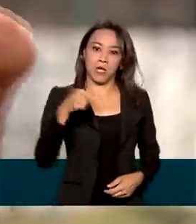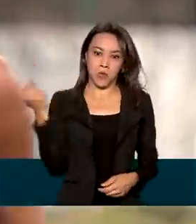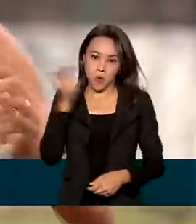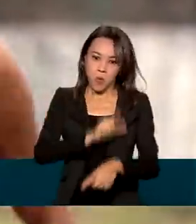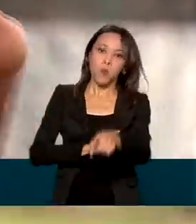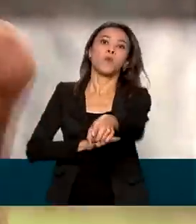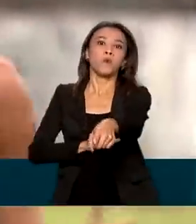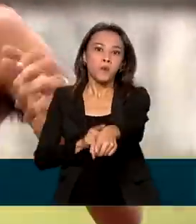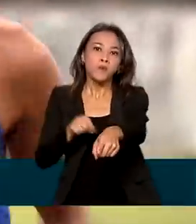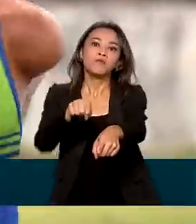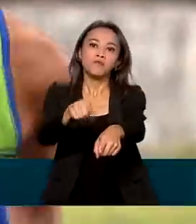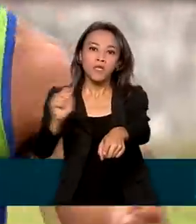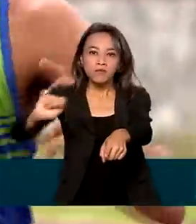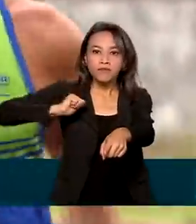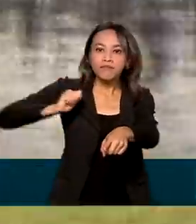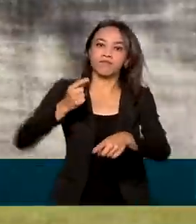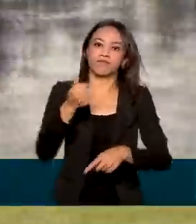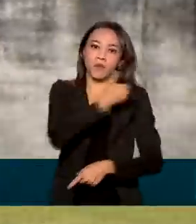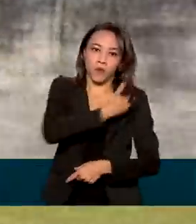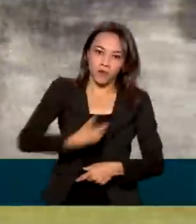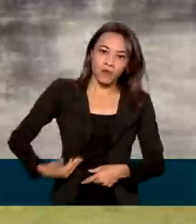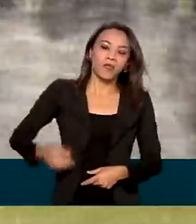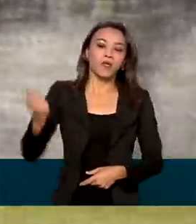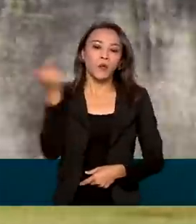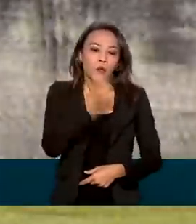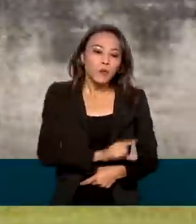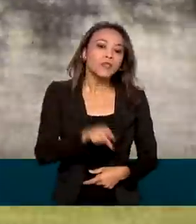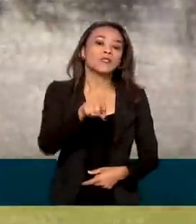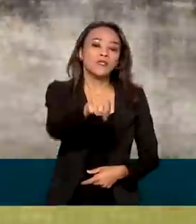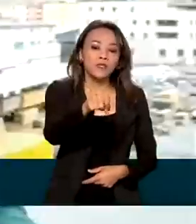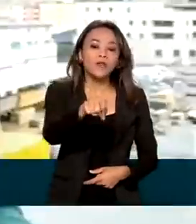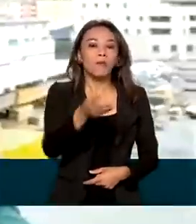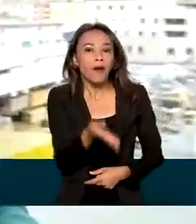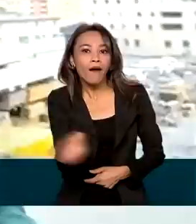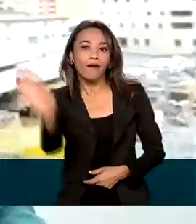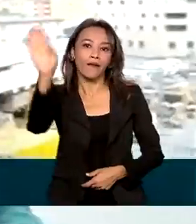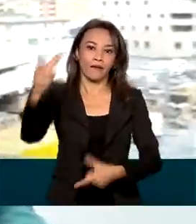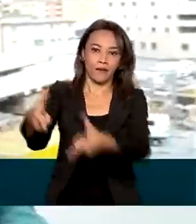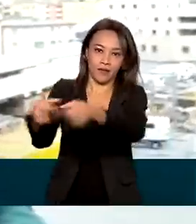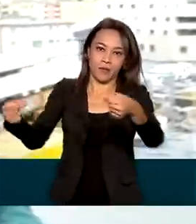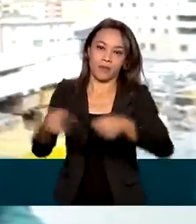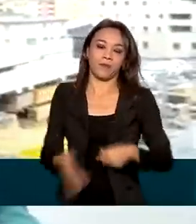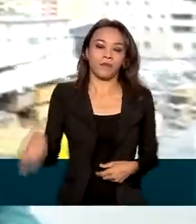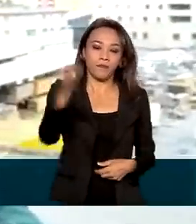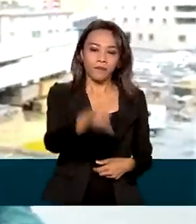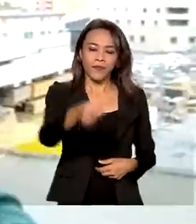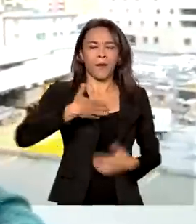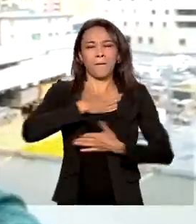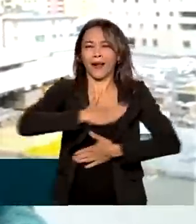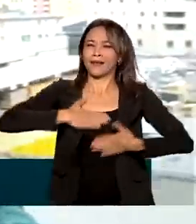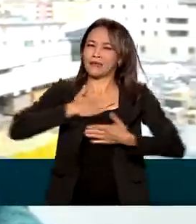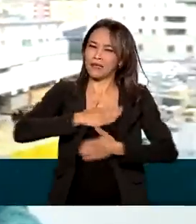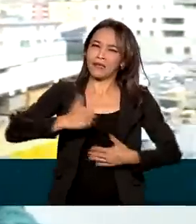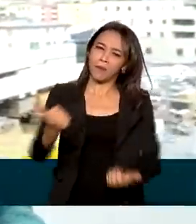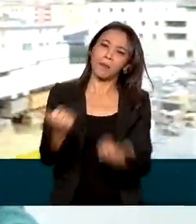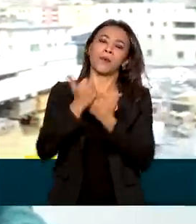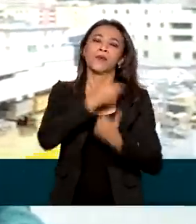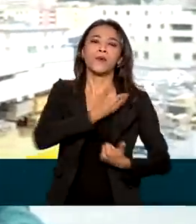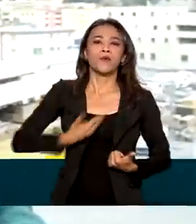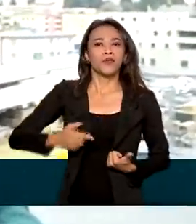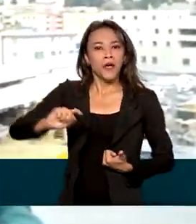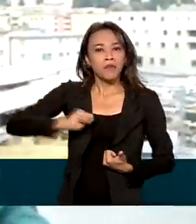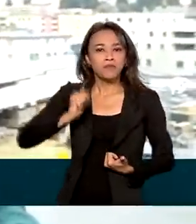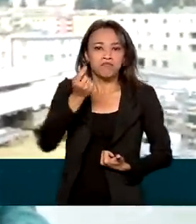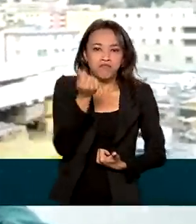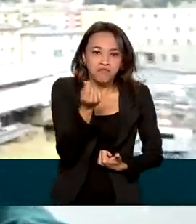está entre os atletas bolsistas que conquistaram o índice olímpico para Tóquio. É muito prazer ter o apoio da Bolsa Atleta, me dar uma